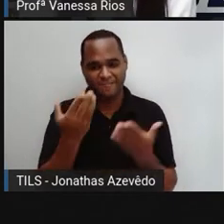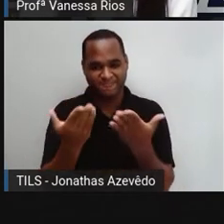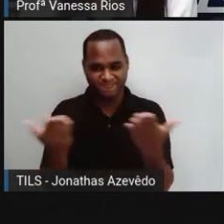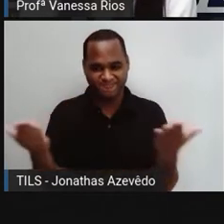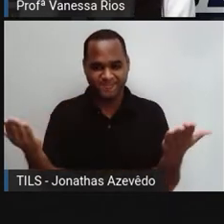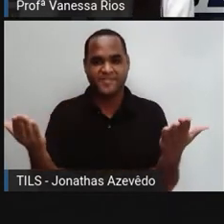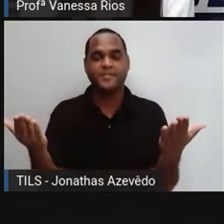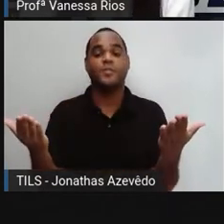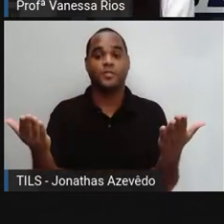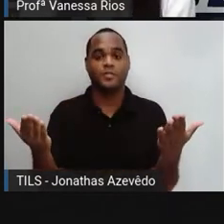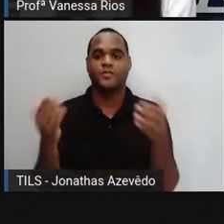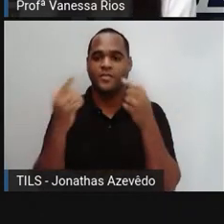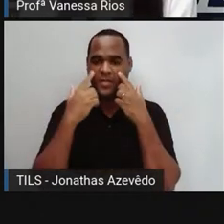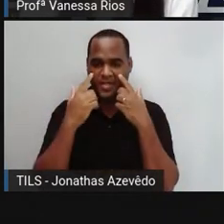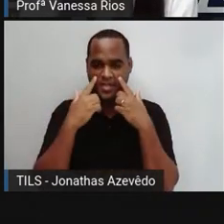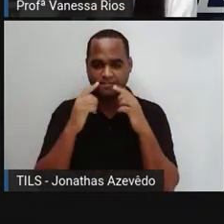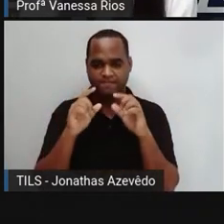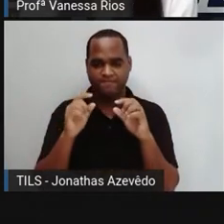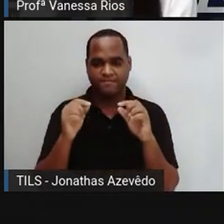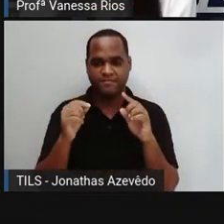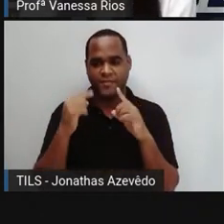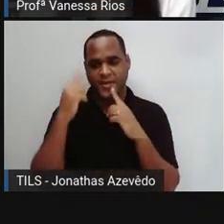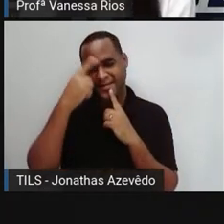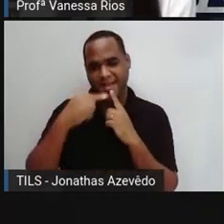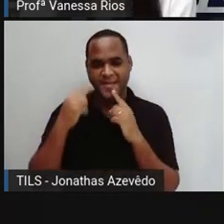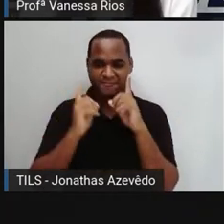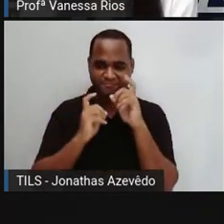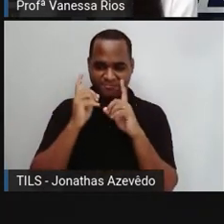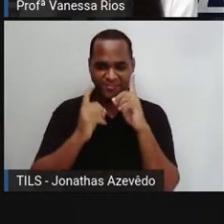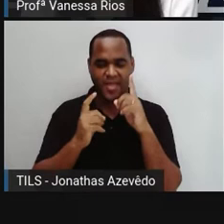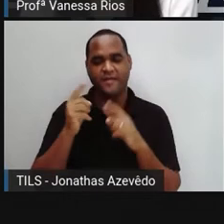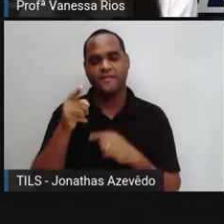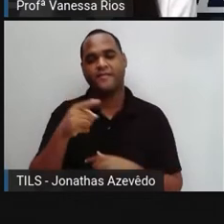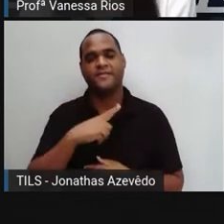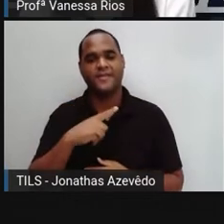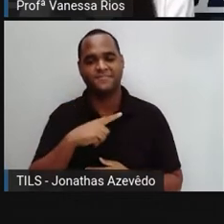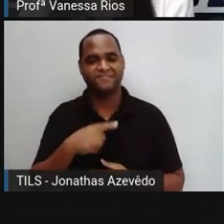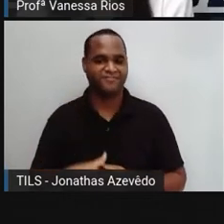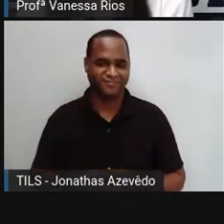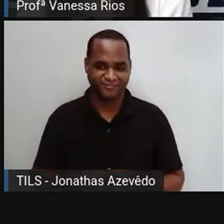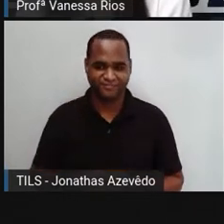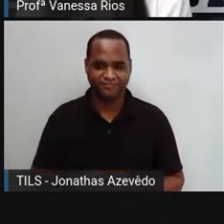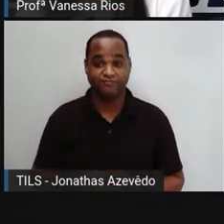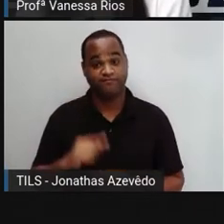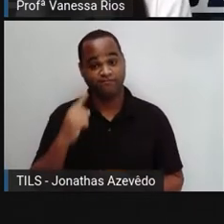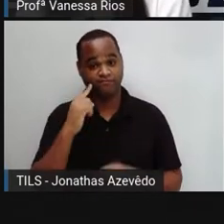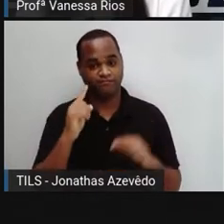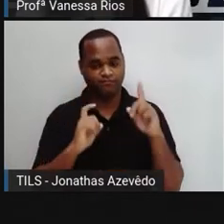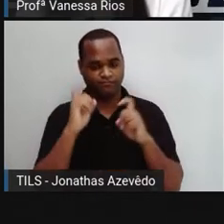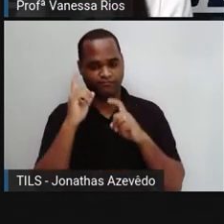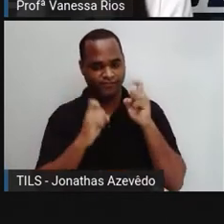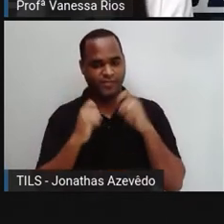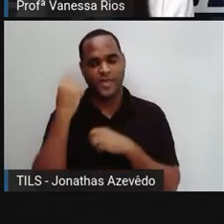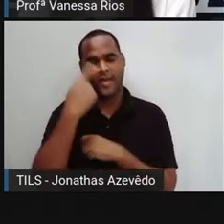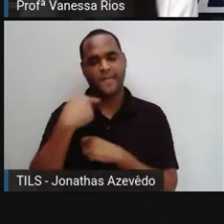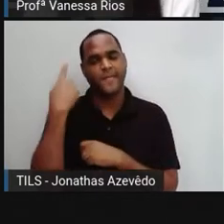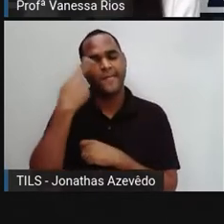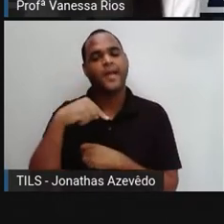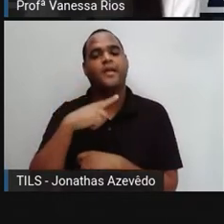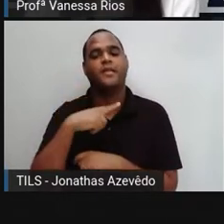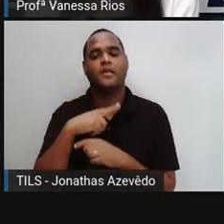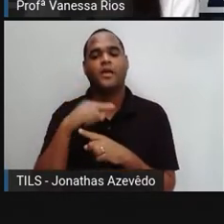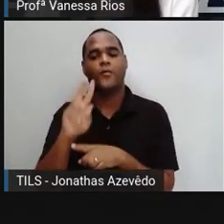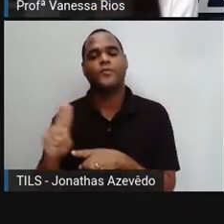exemplo, traz aí os emojis, né? Lembrando aí que cada expressão, cada imagem aí, utilizando,